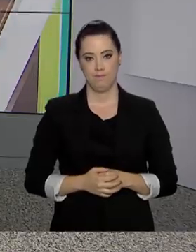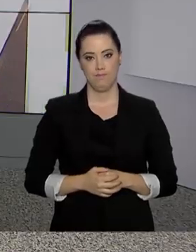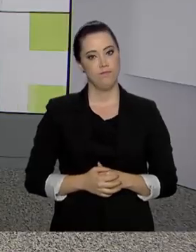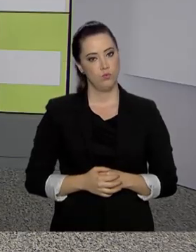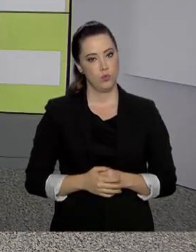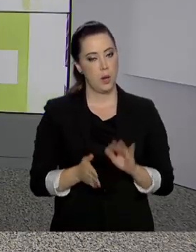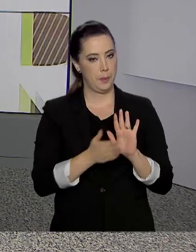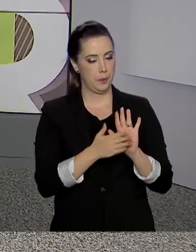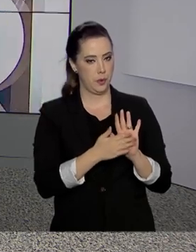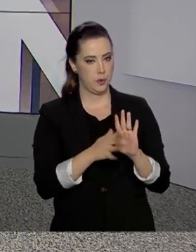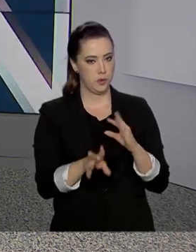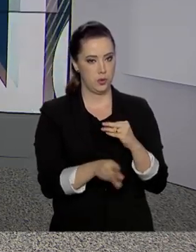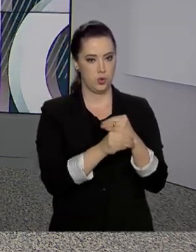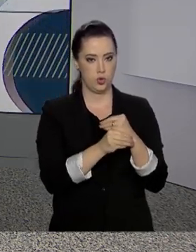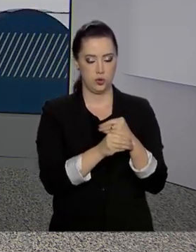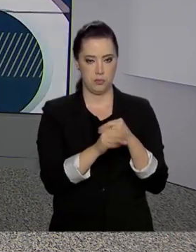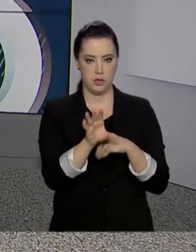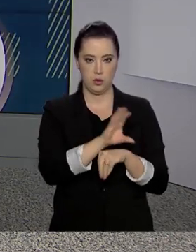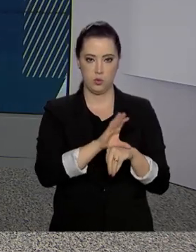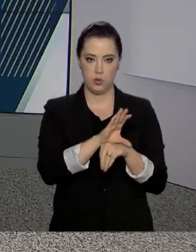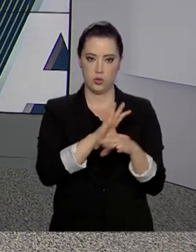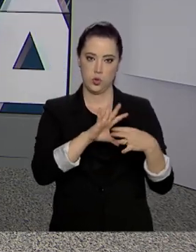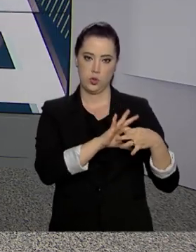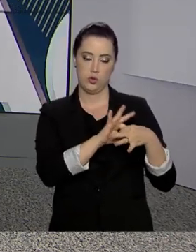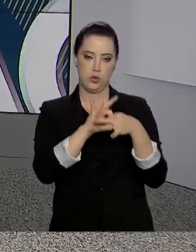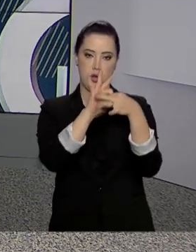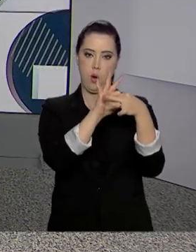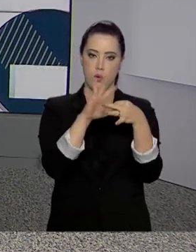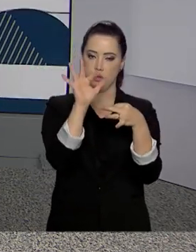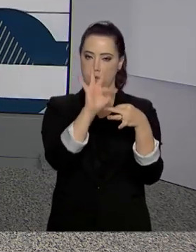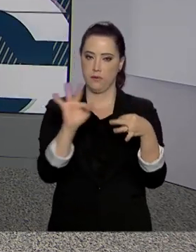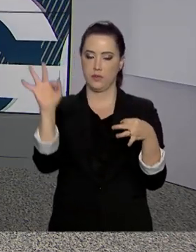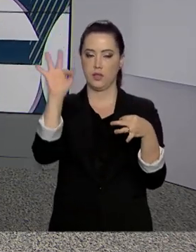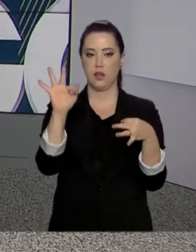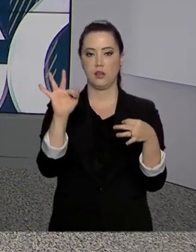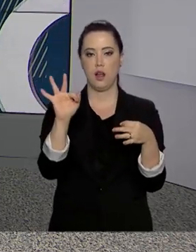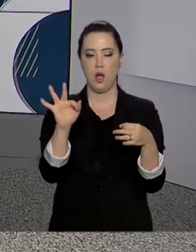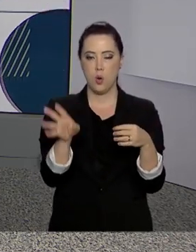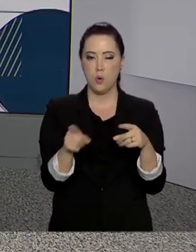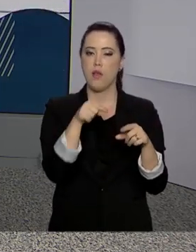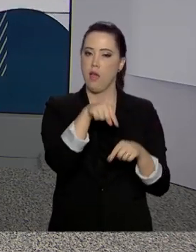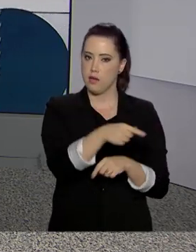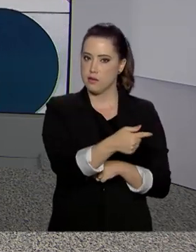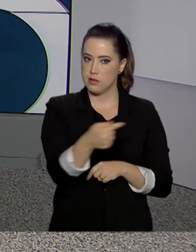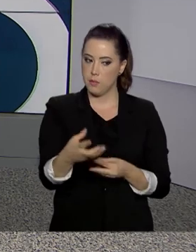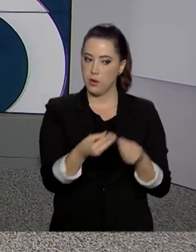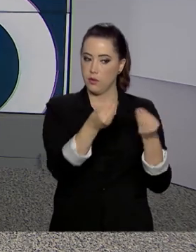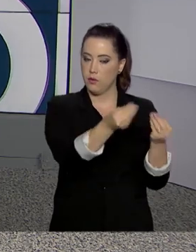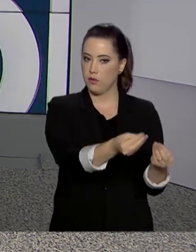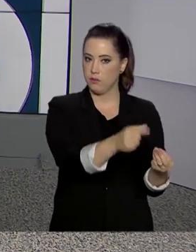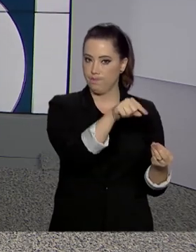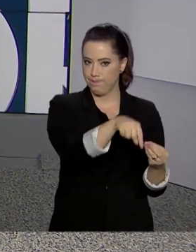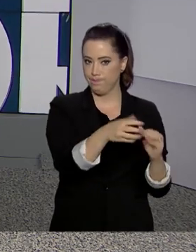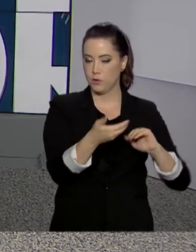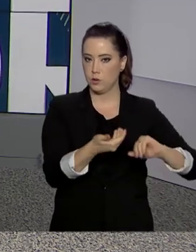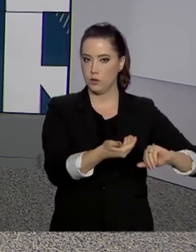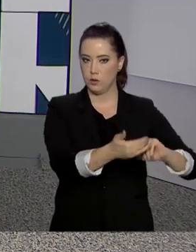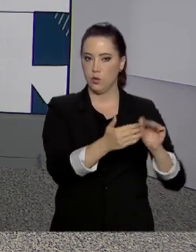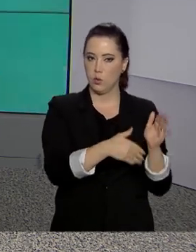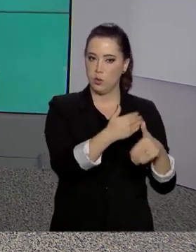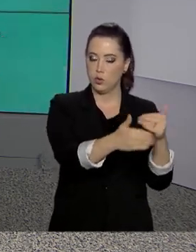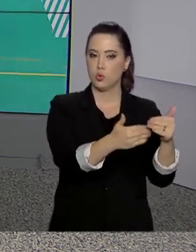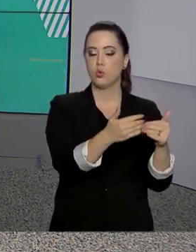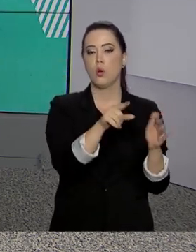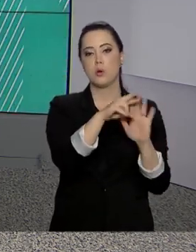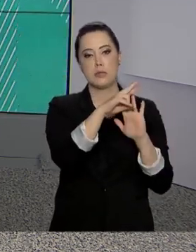A proposta de emenda à Constituição do Pacto Federativo, entregue esta semana pelo governo ao Congresso, mantém as regras